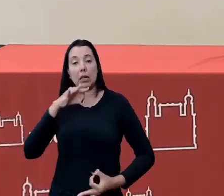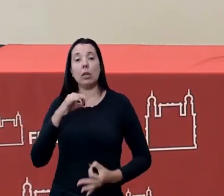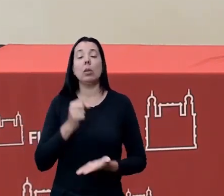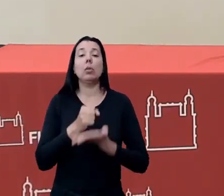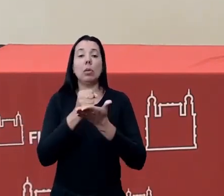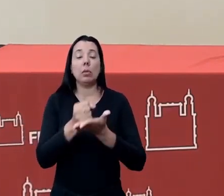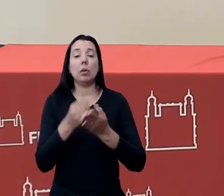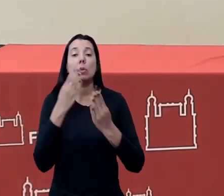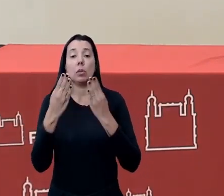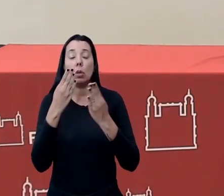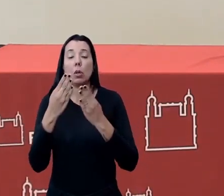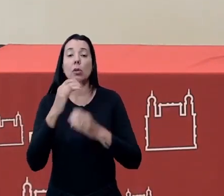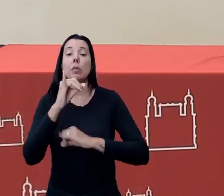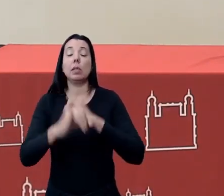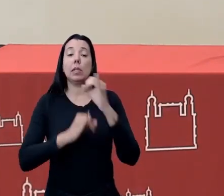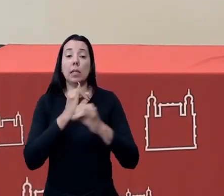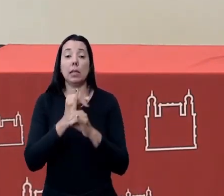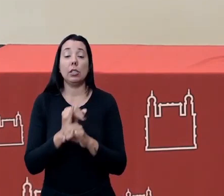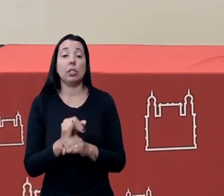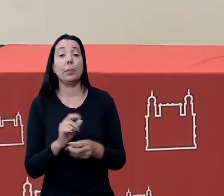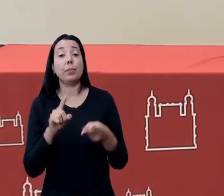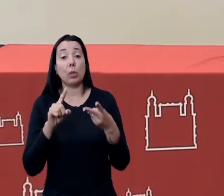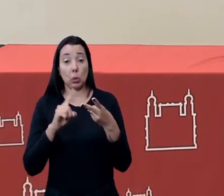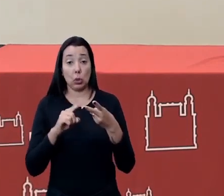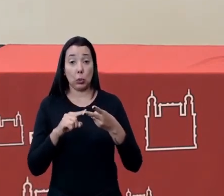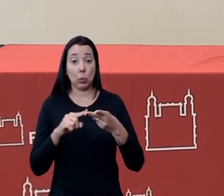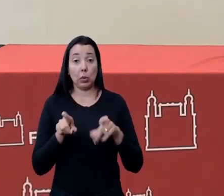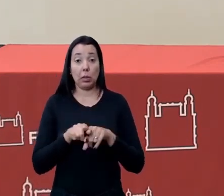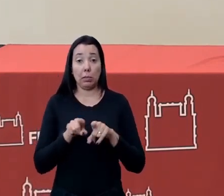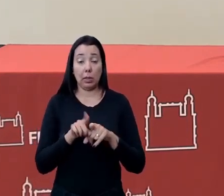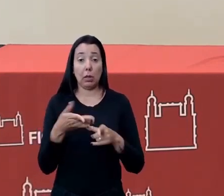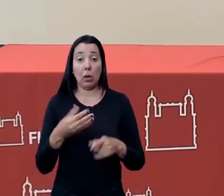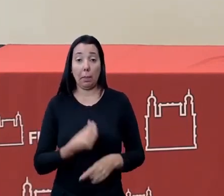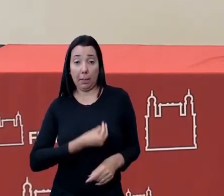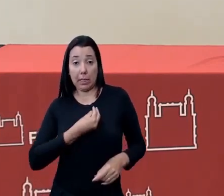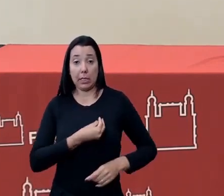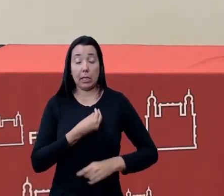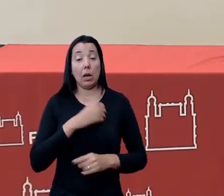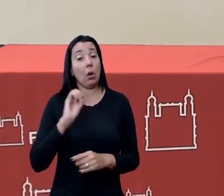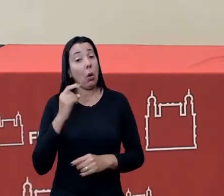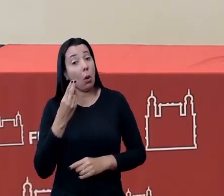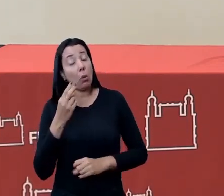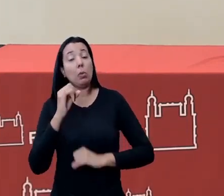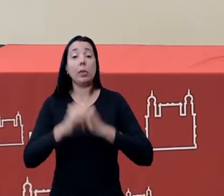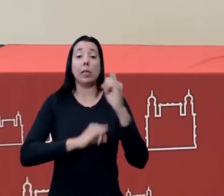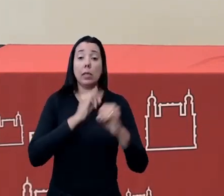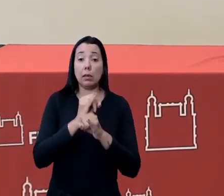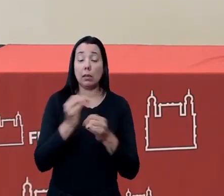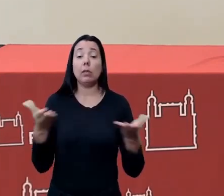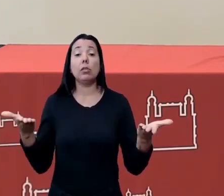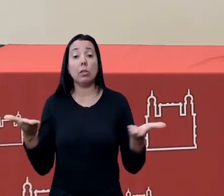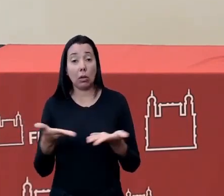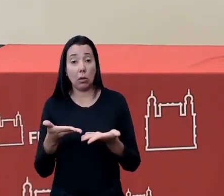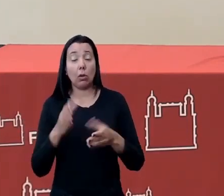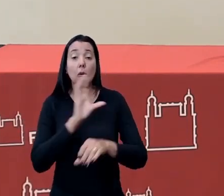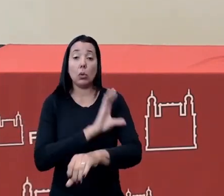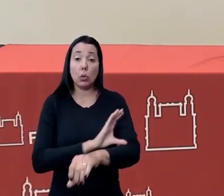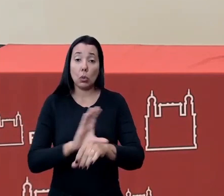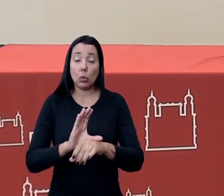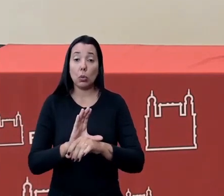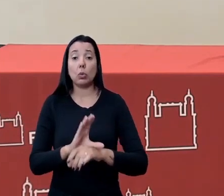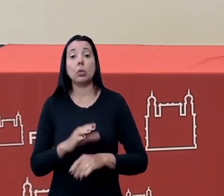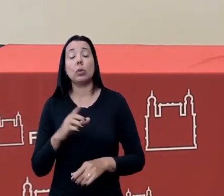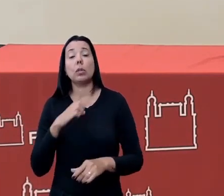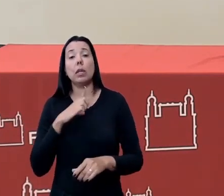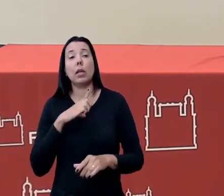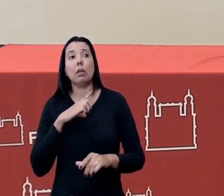psicológico online a outra questão é com relação a presencial online nesse momento esse curso assim a